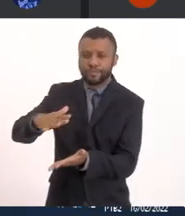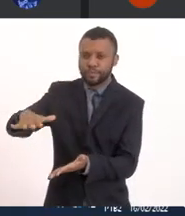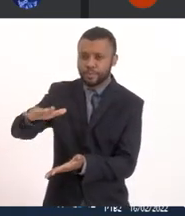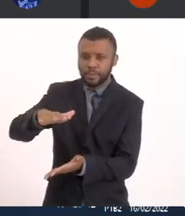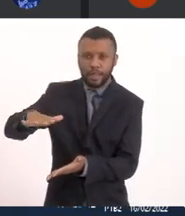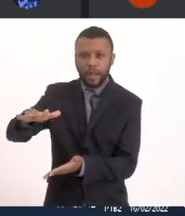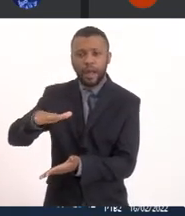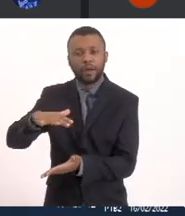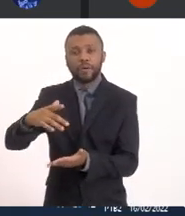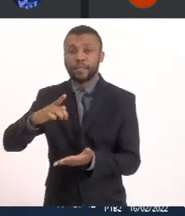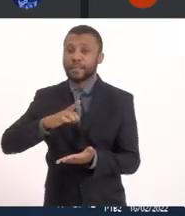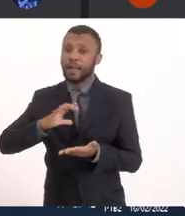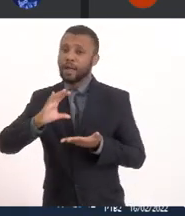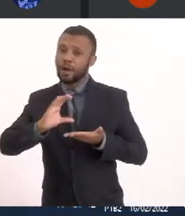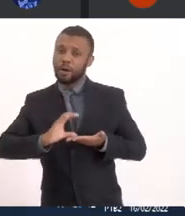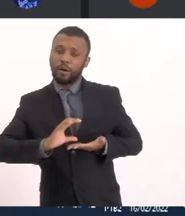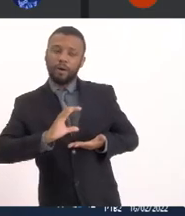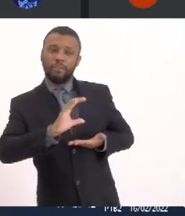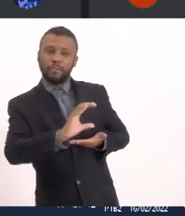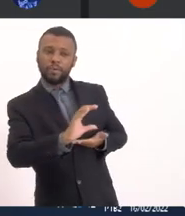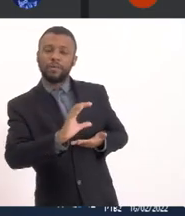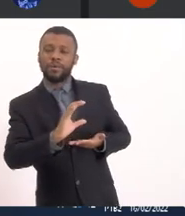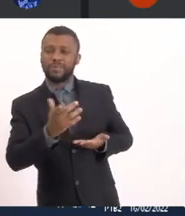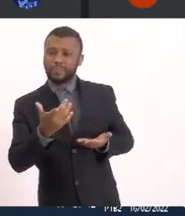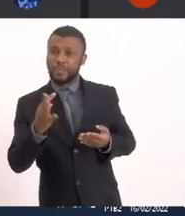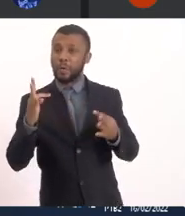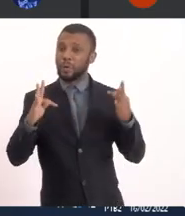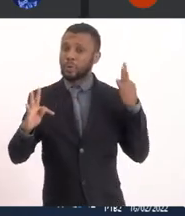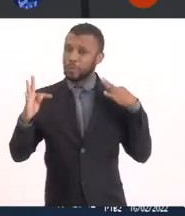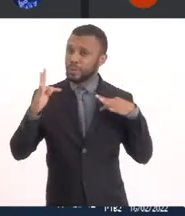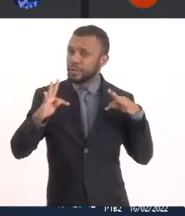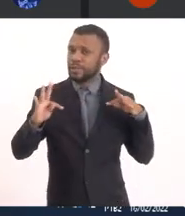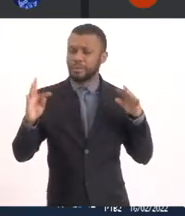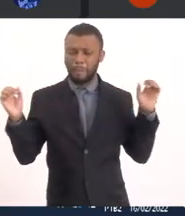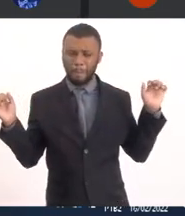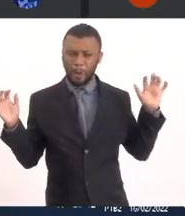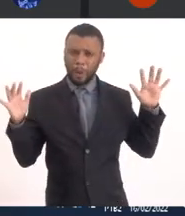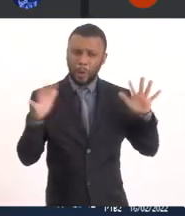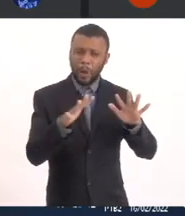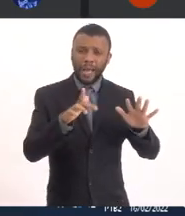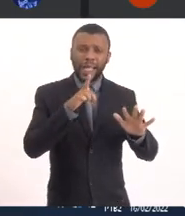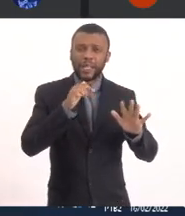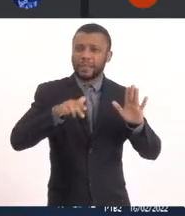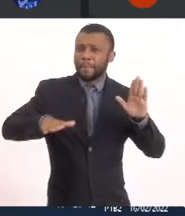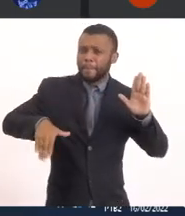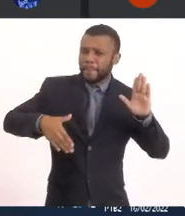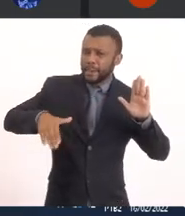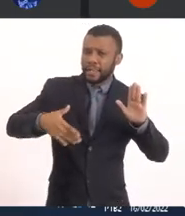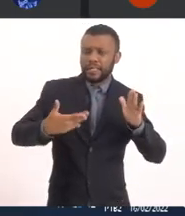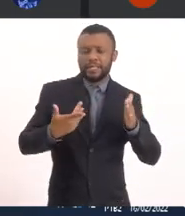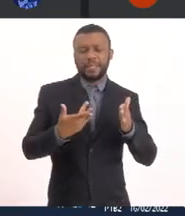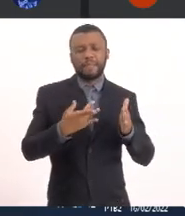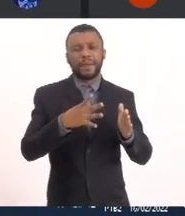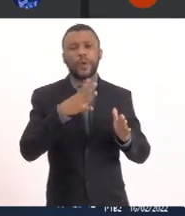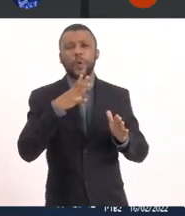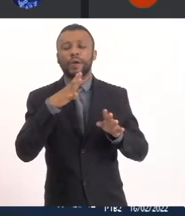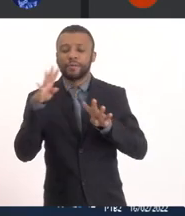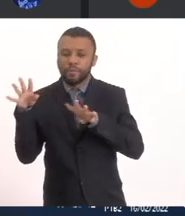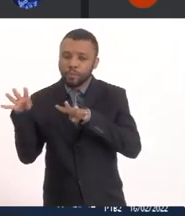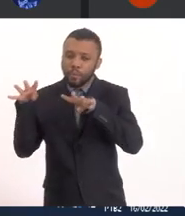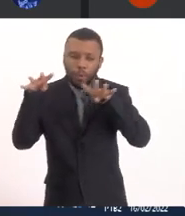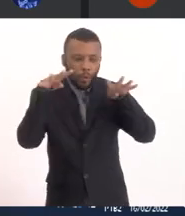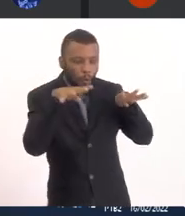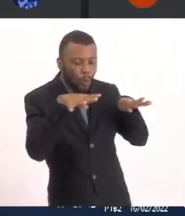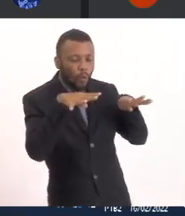aporte Muito grande De turistas E as nossas Fais É bem conhecida De todos Não é favorável